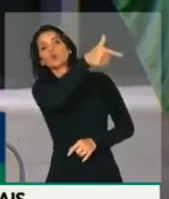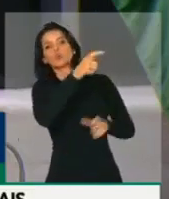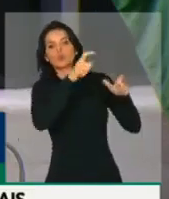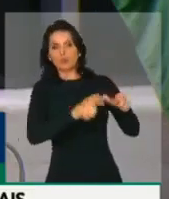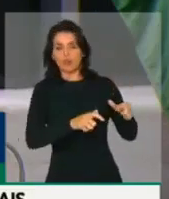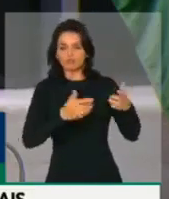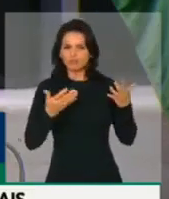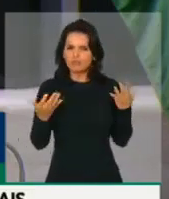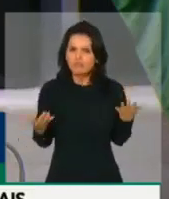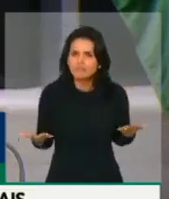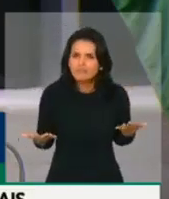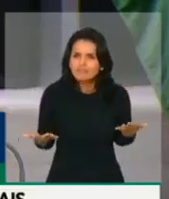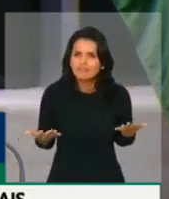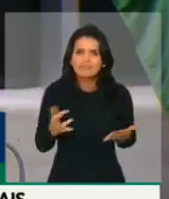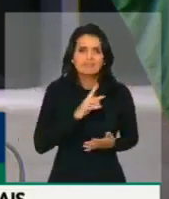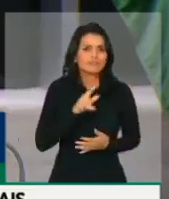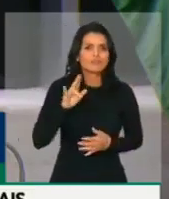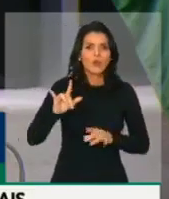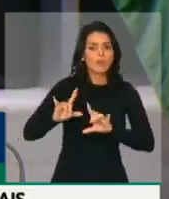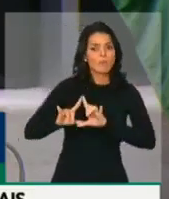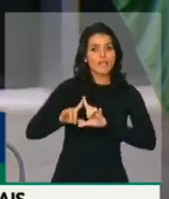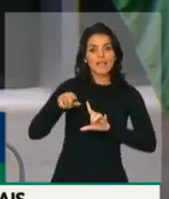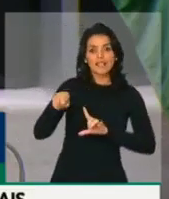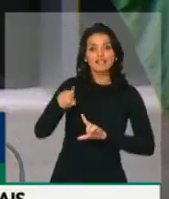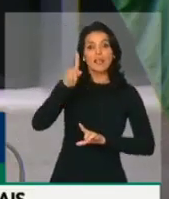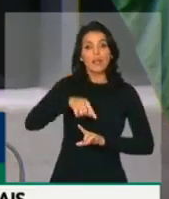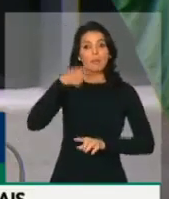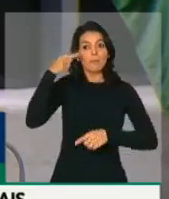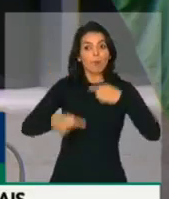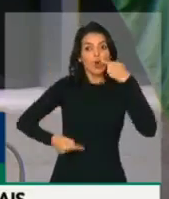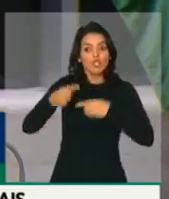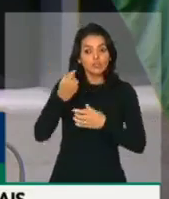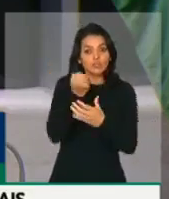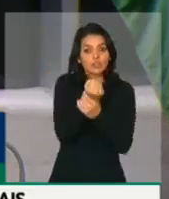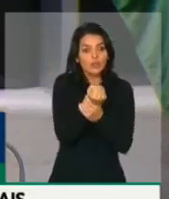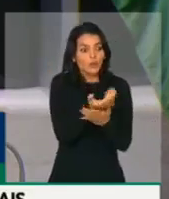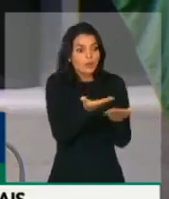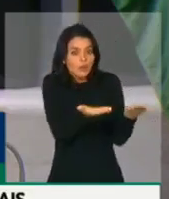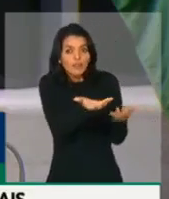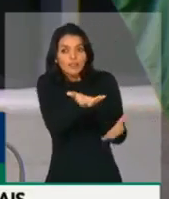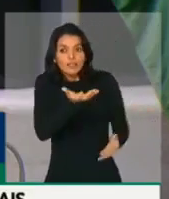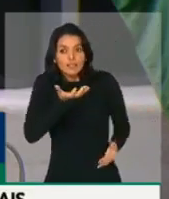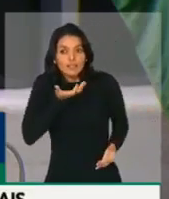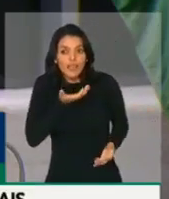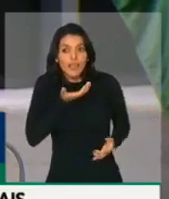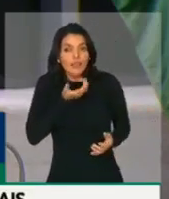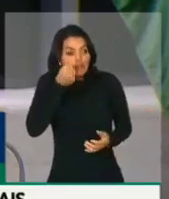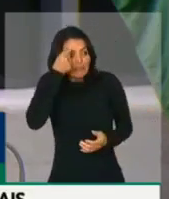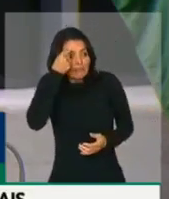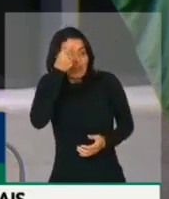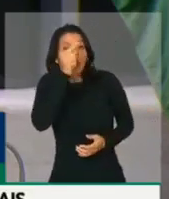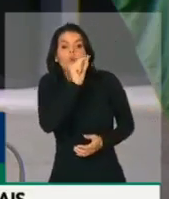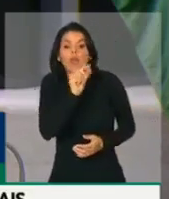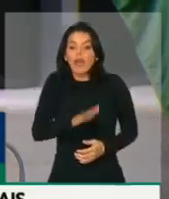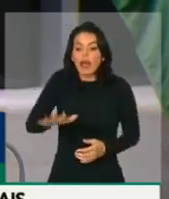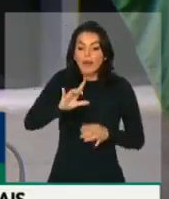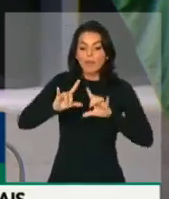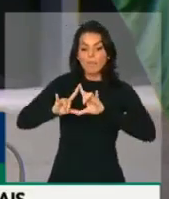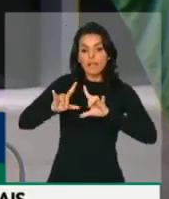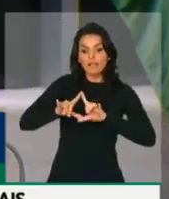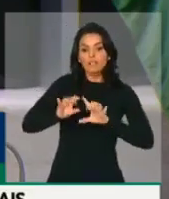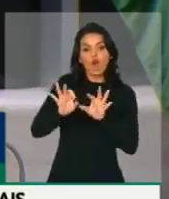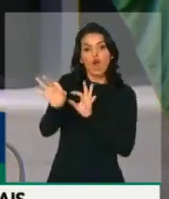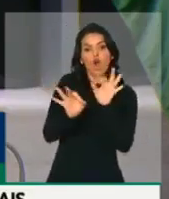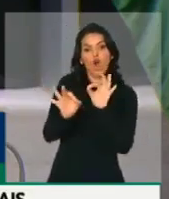Isso não é promovido pela milícia, é promovido por uma política de segurança que quer construir a ideia de que em área de milícia tem ordem.